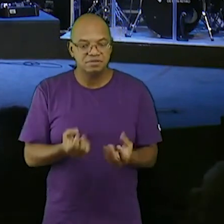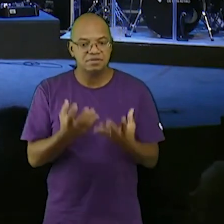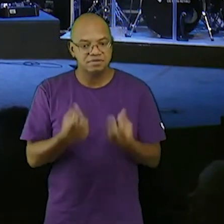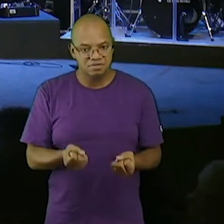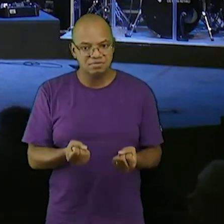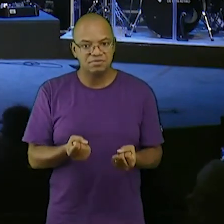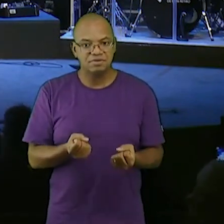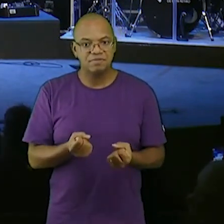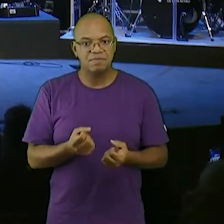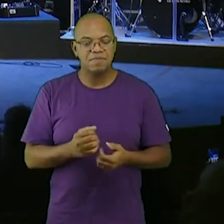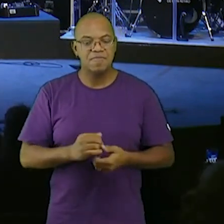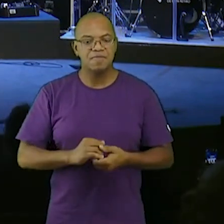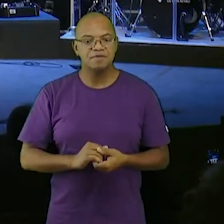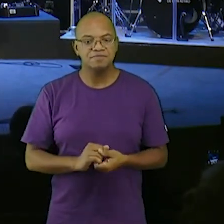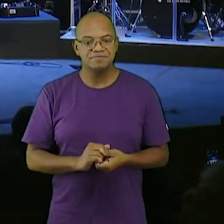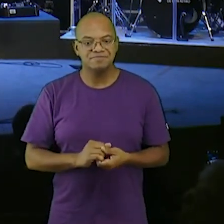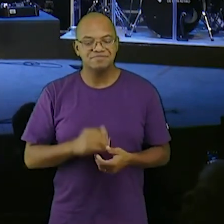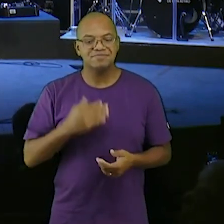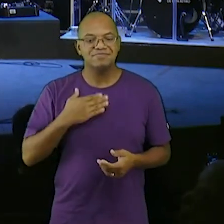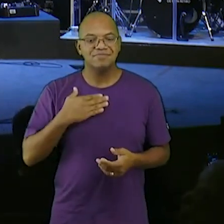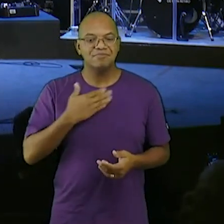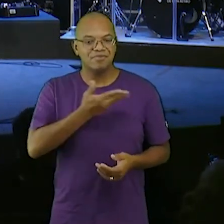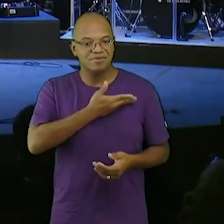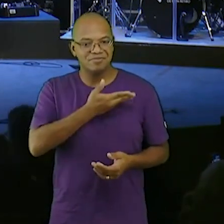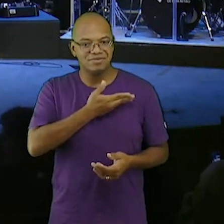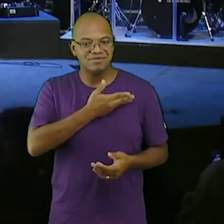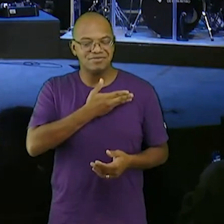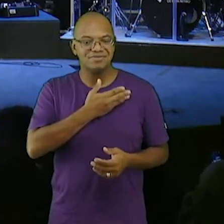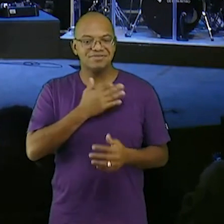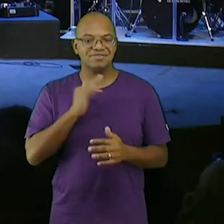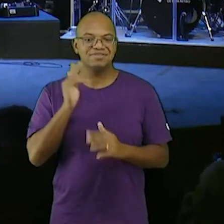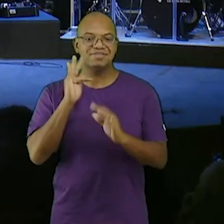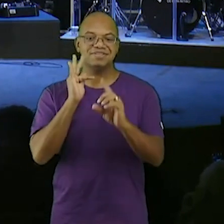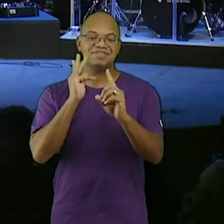meu amigo aqui talmidim talmidim talmidim